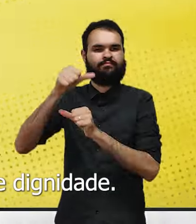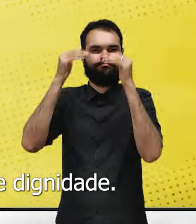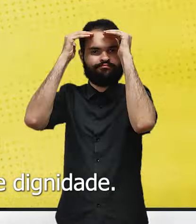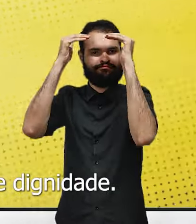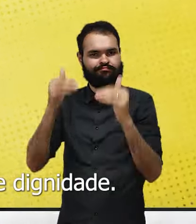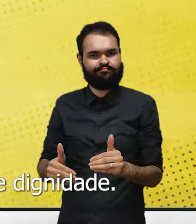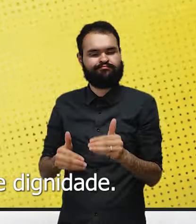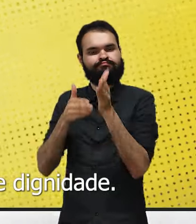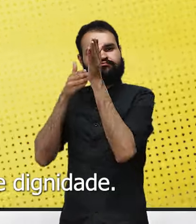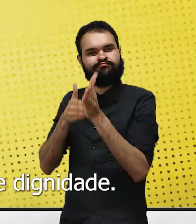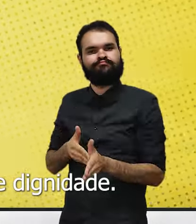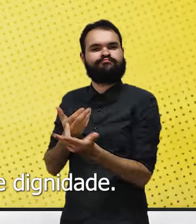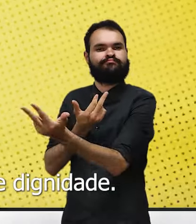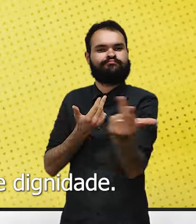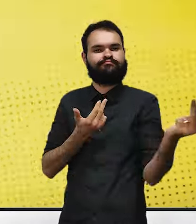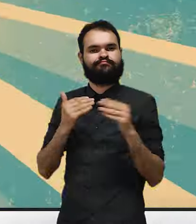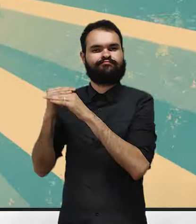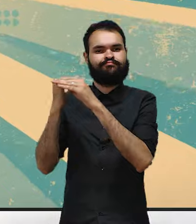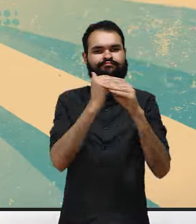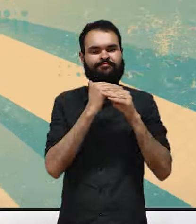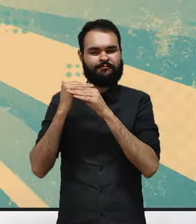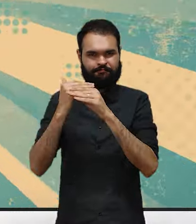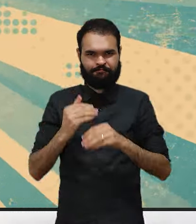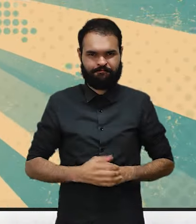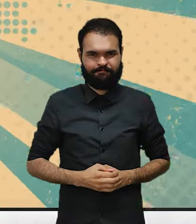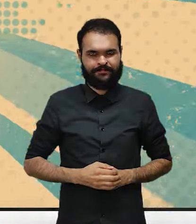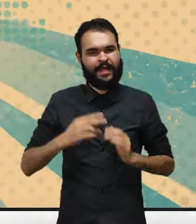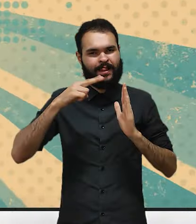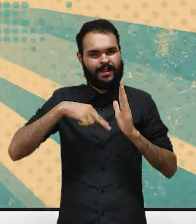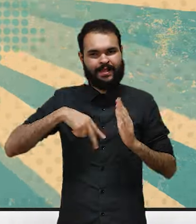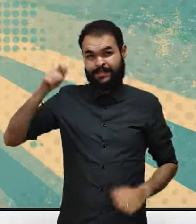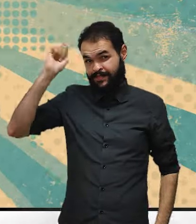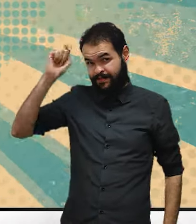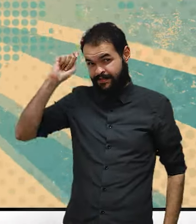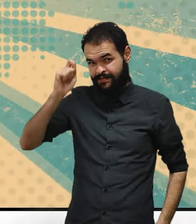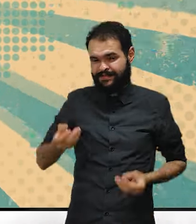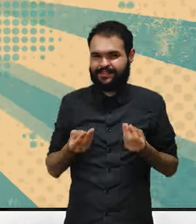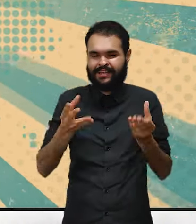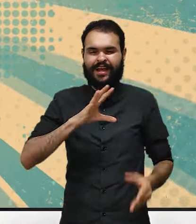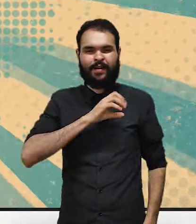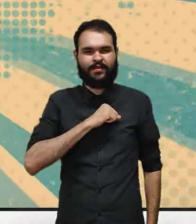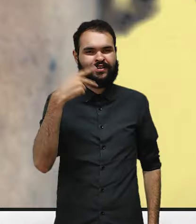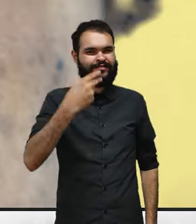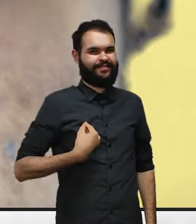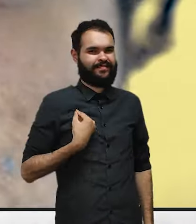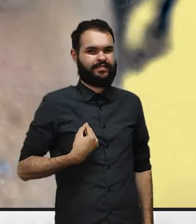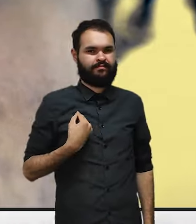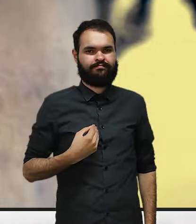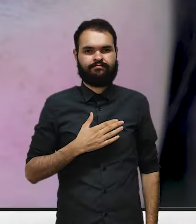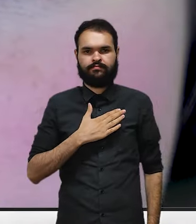respeito, igualdade e dignidade. Então leia Jeremias e coloque mais amor na sua vida.